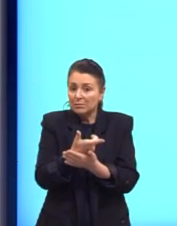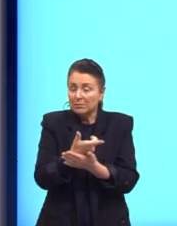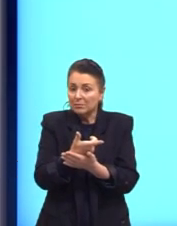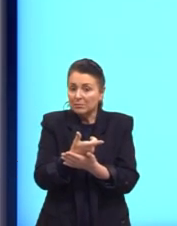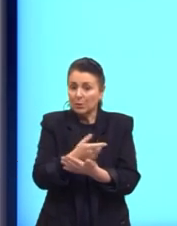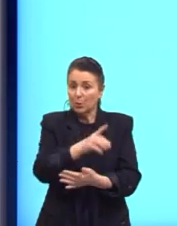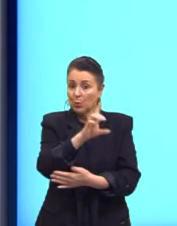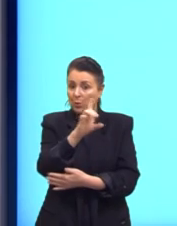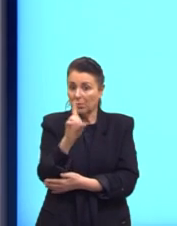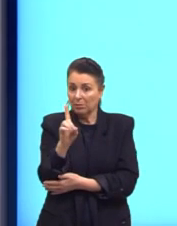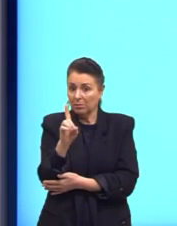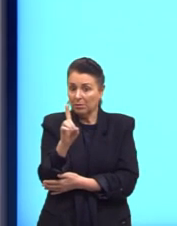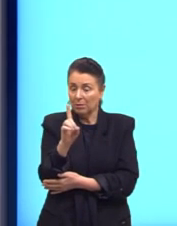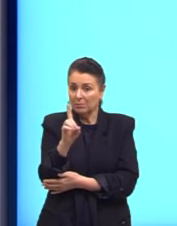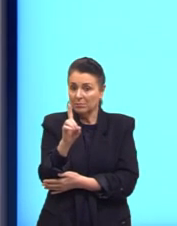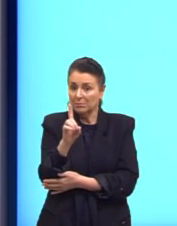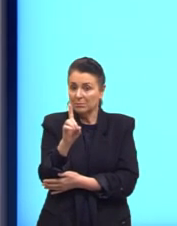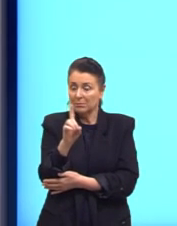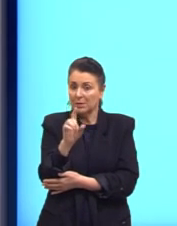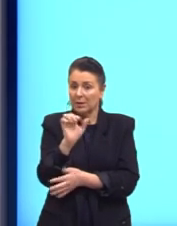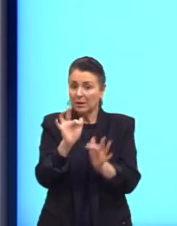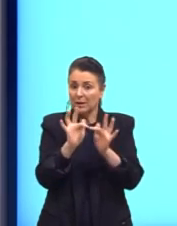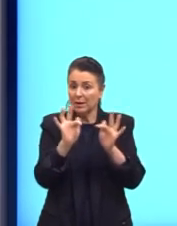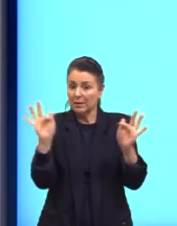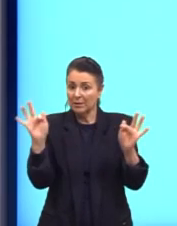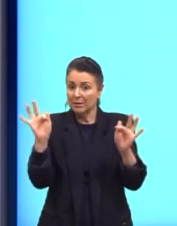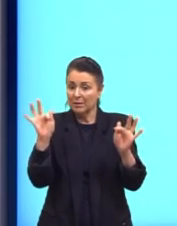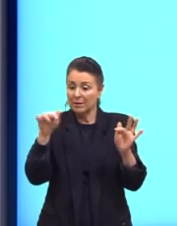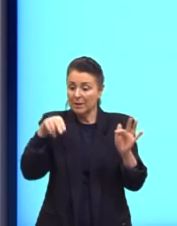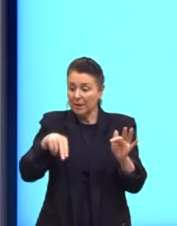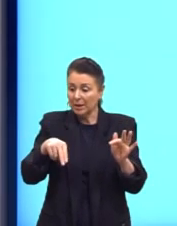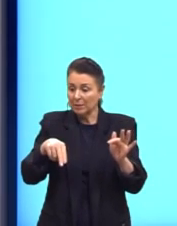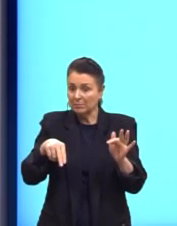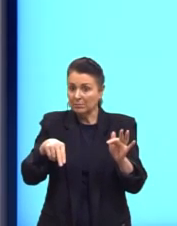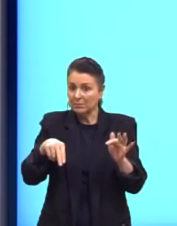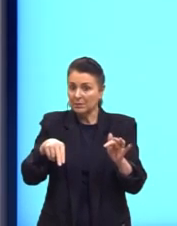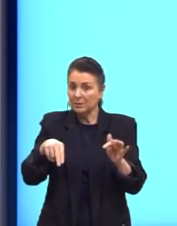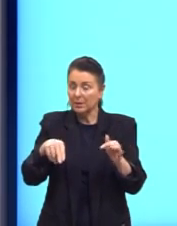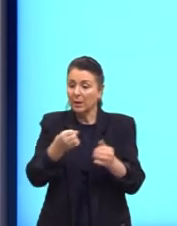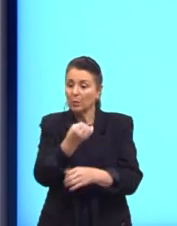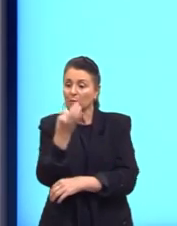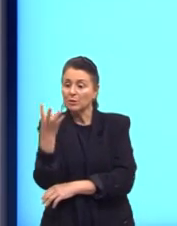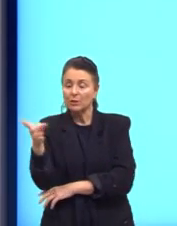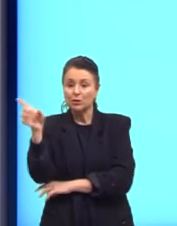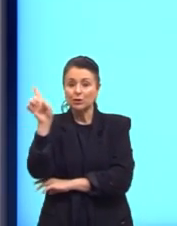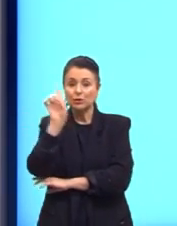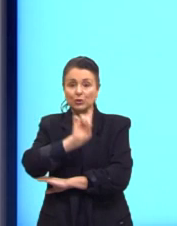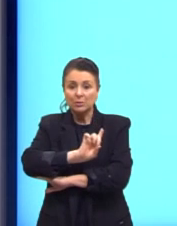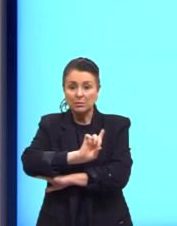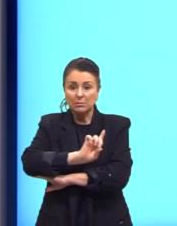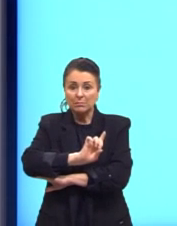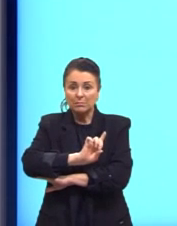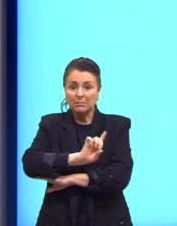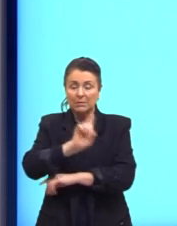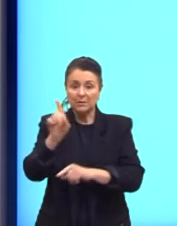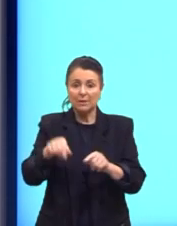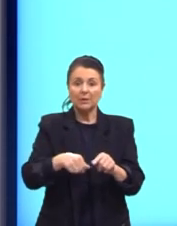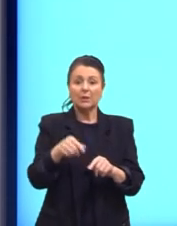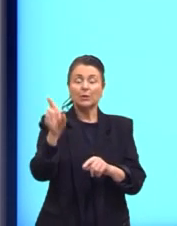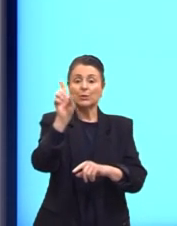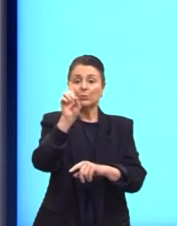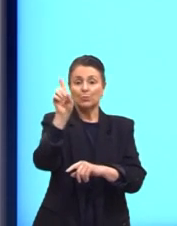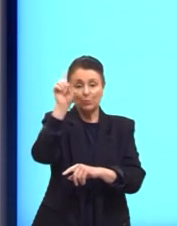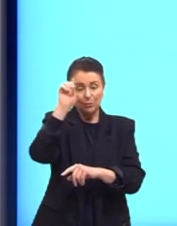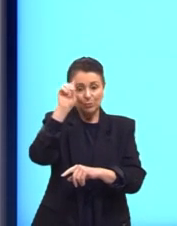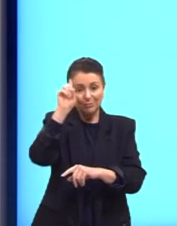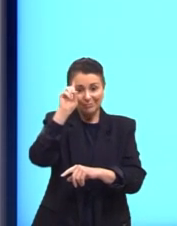o D, seria em função de N diárias. Ou então, D vezes N. Número de diárias vezes o valor.